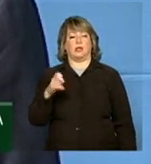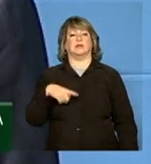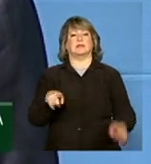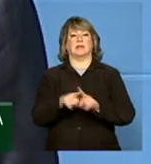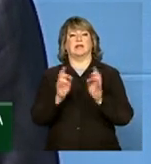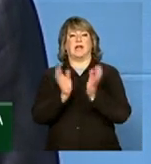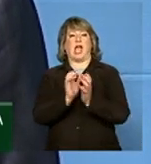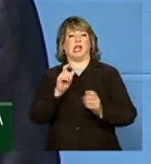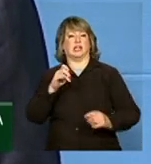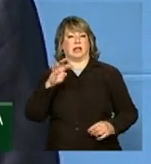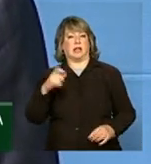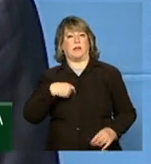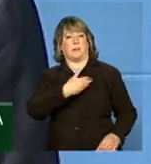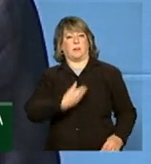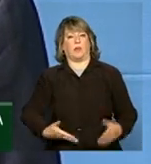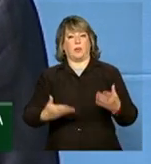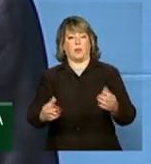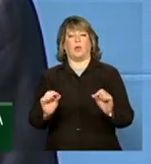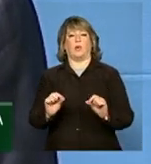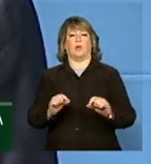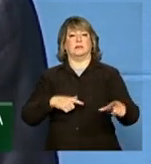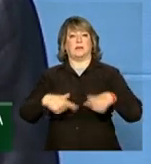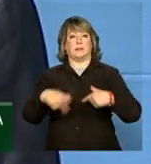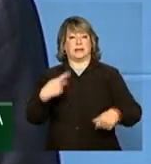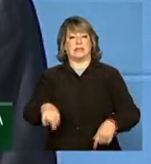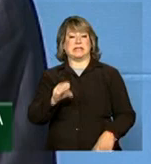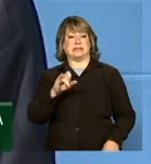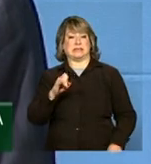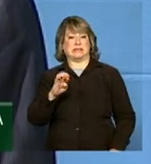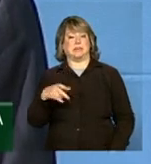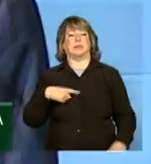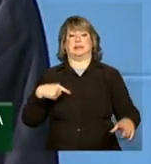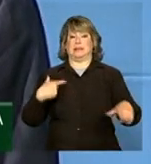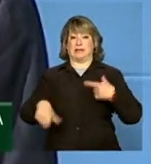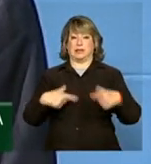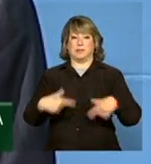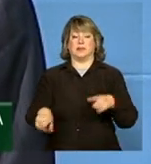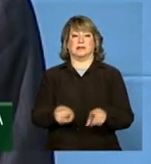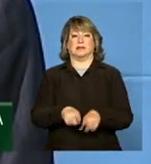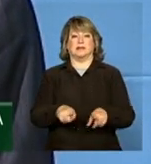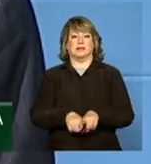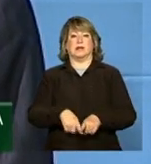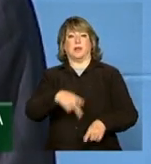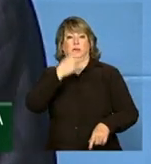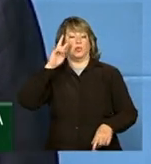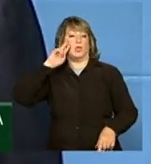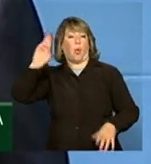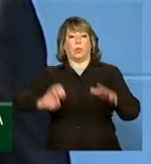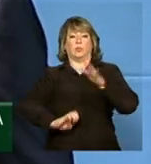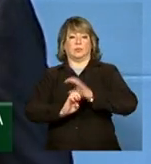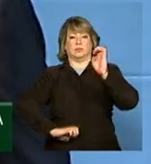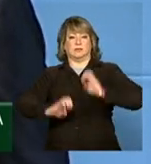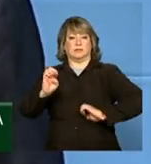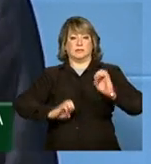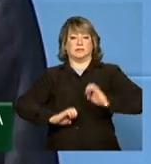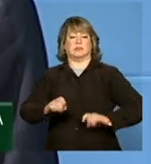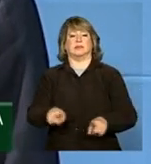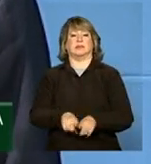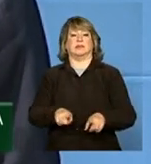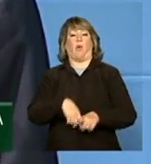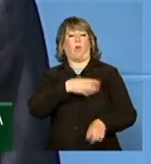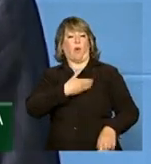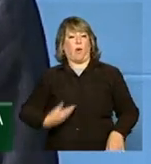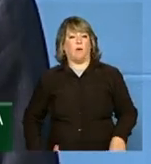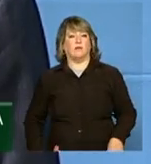agentes públicos, operadores do sistema, trabalhadores e empregadores, governos e instituições